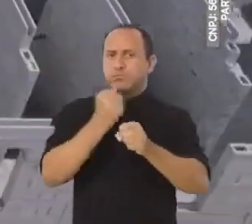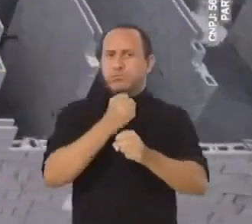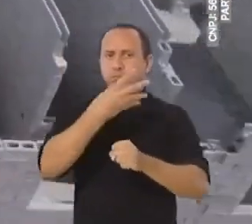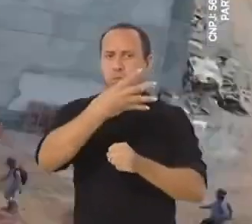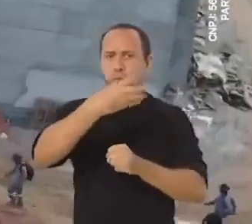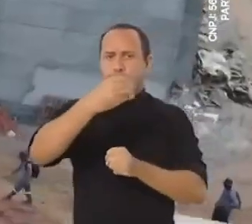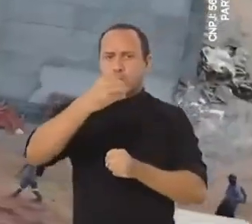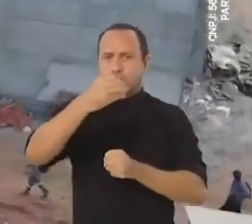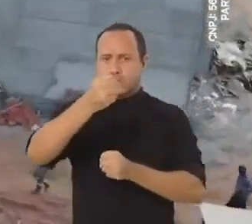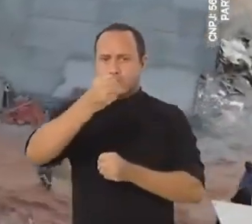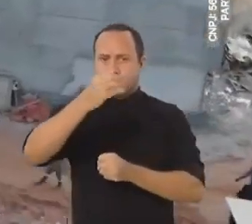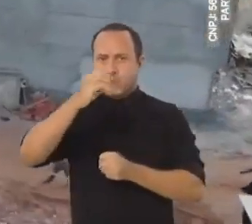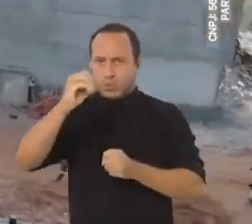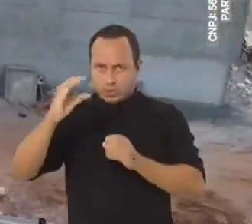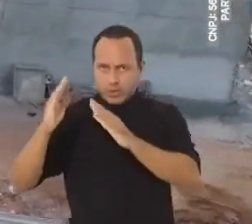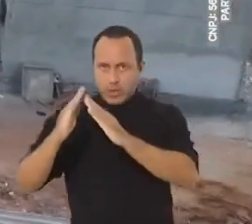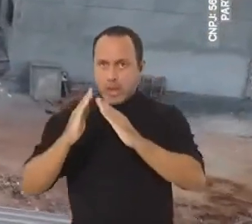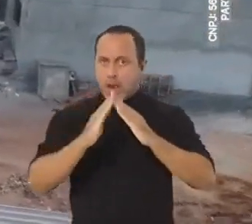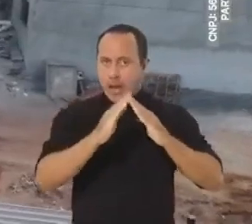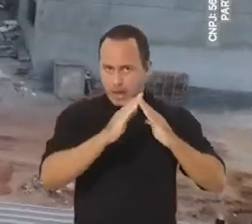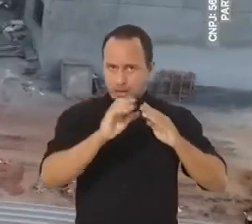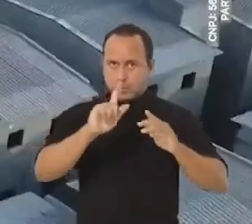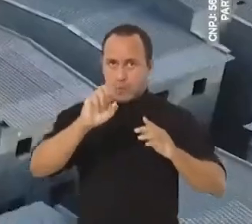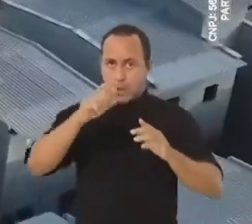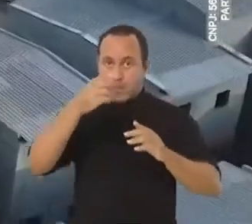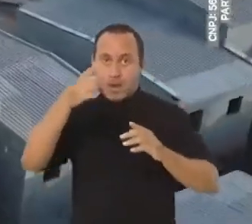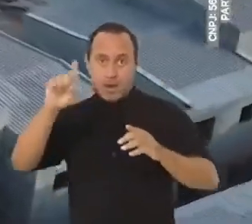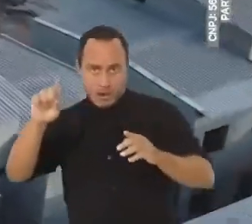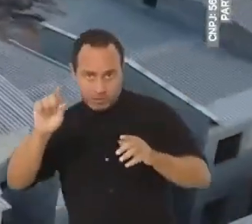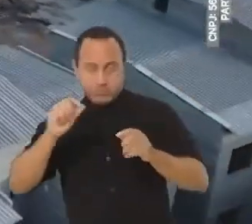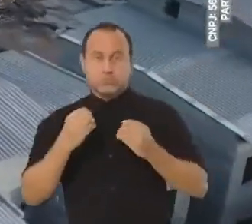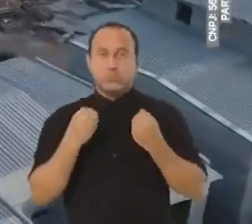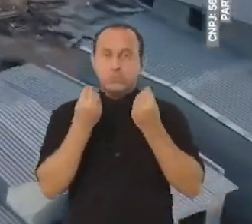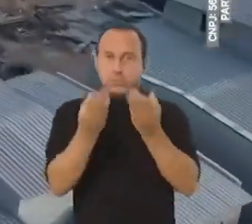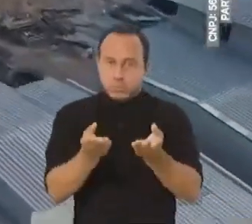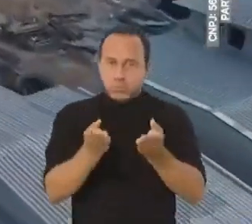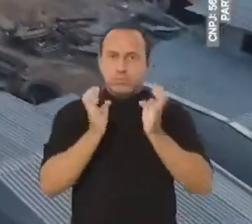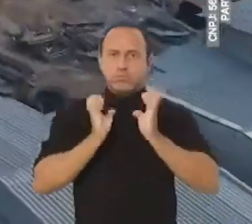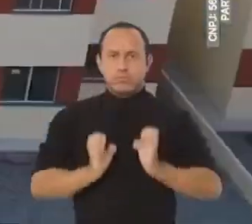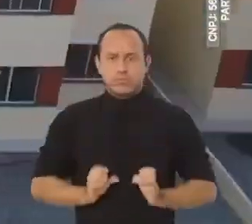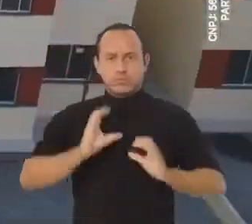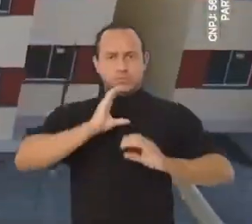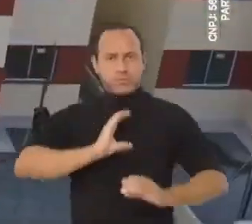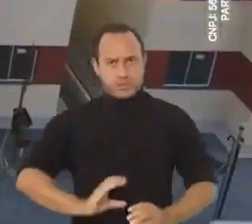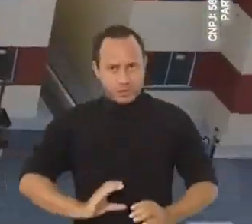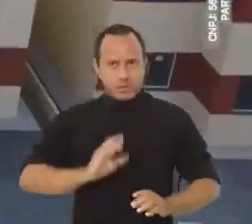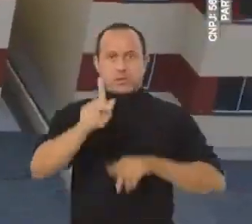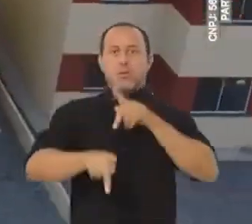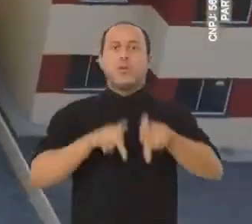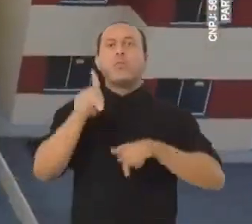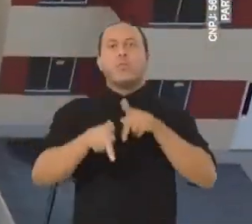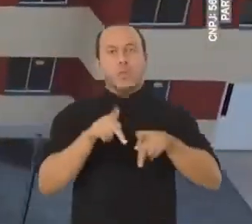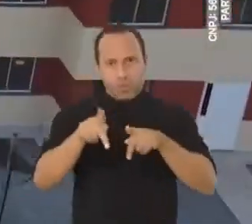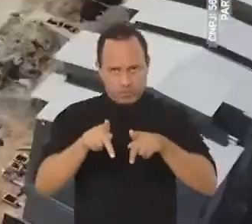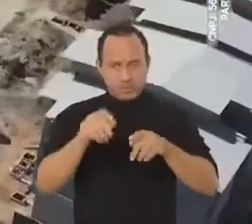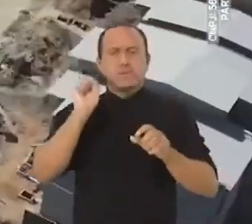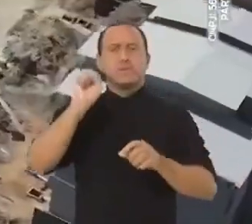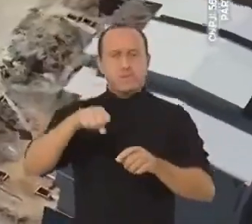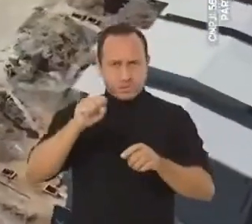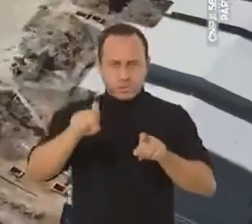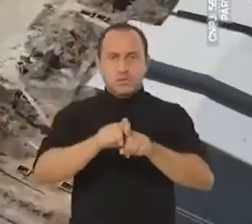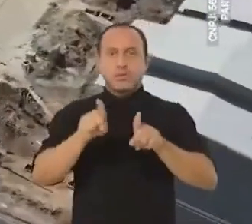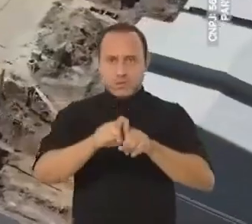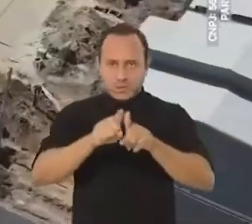construção das 484 casas no Lamarão, levando dignidade e cidadania para a nossa gente.